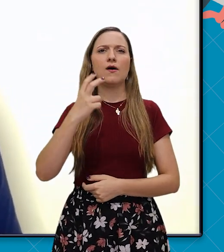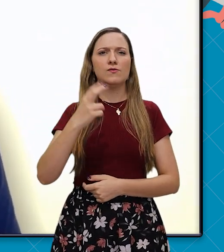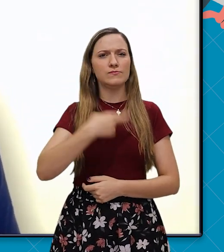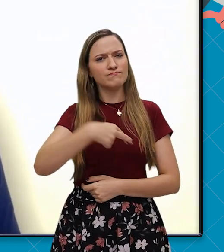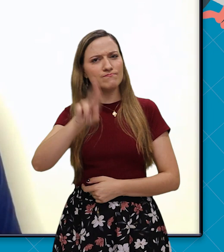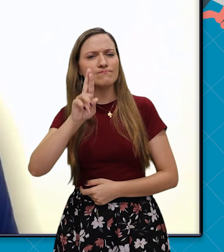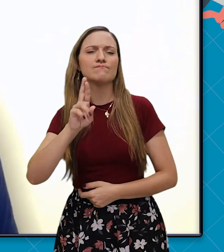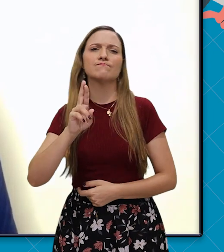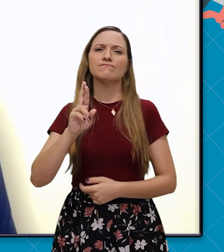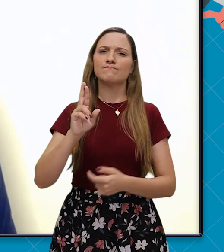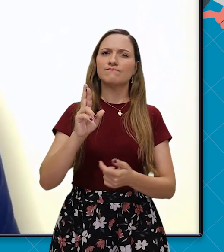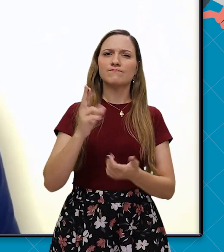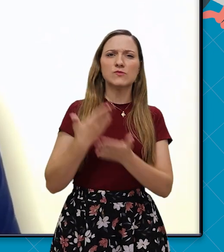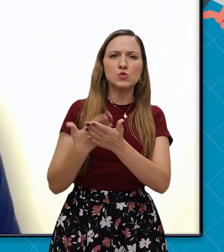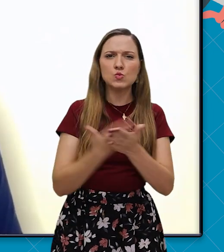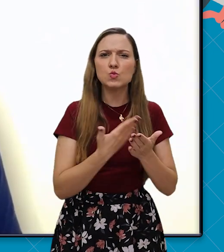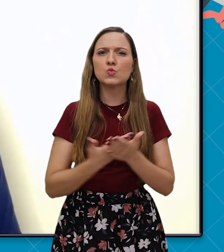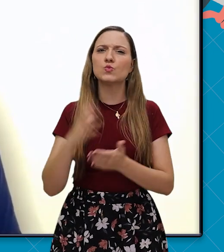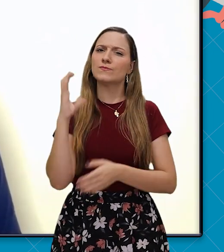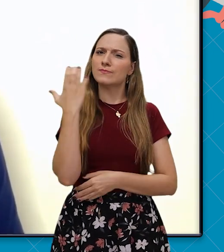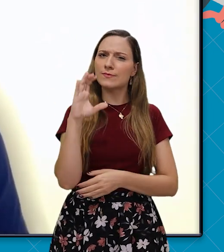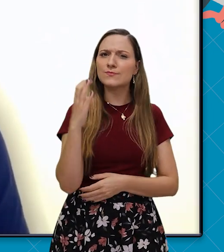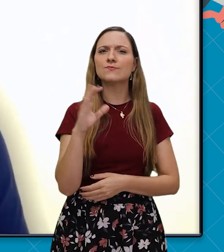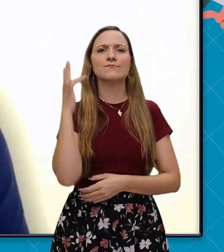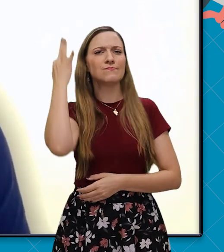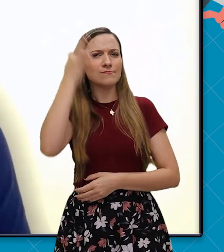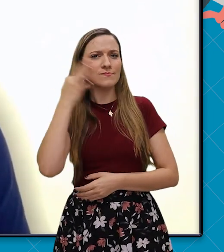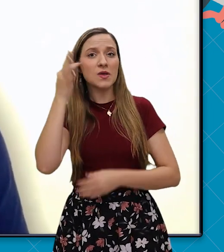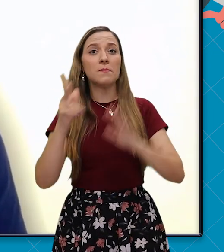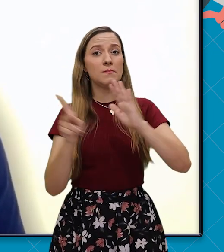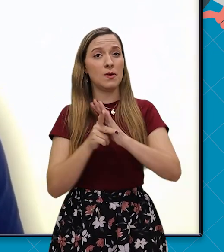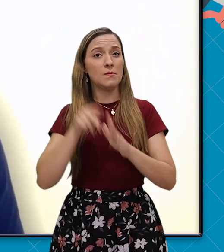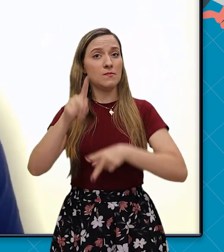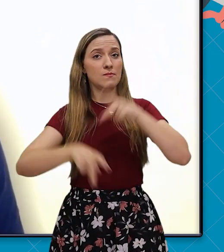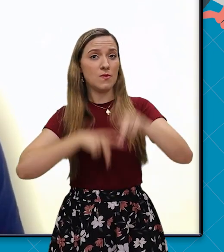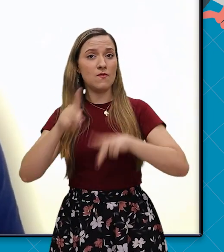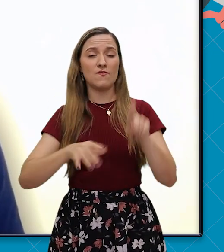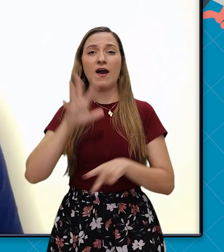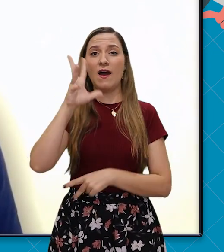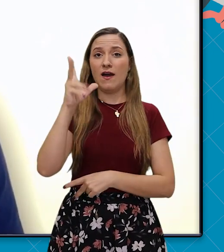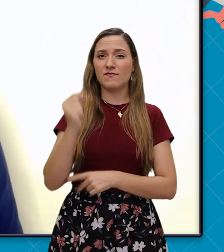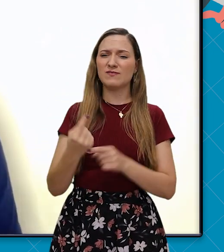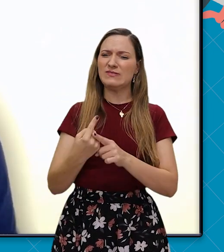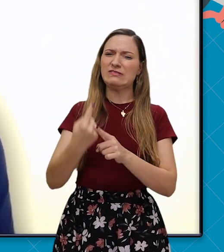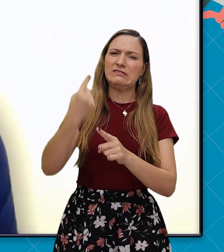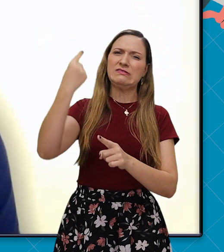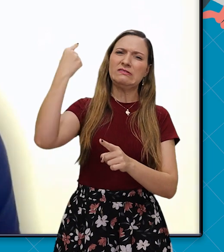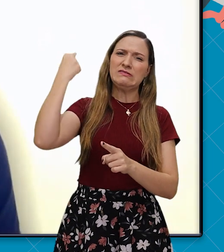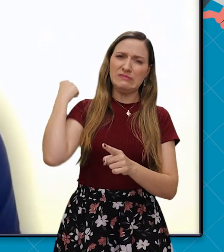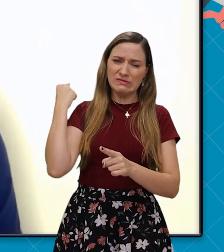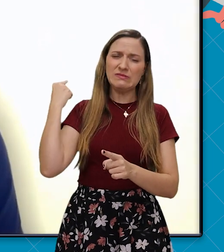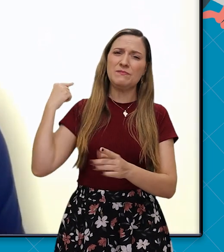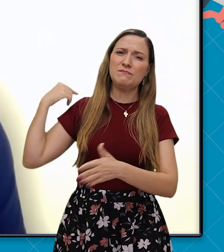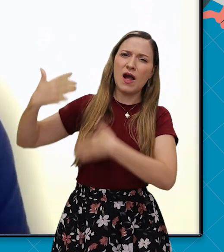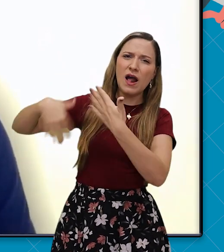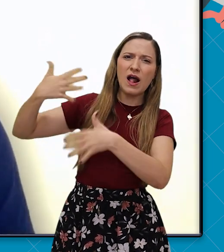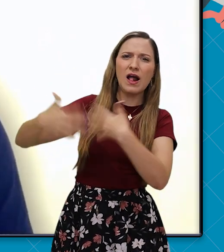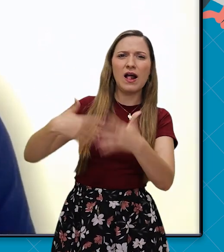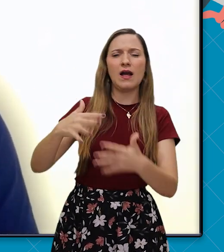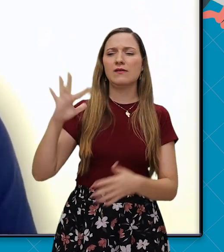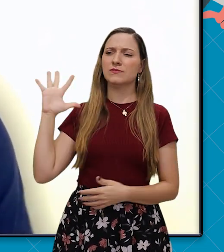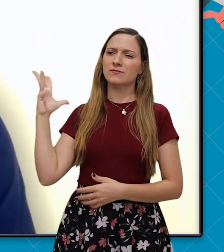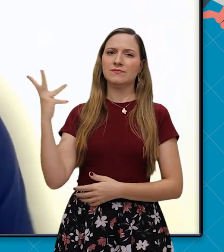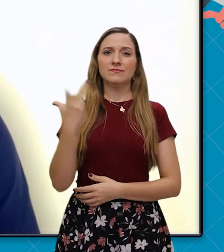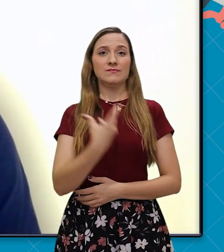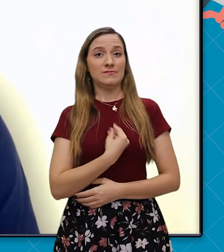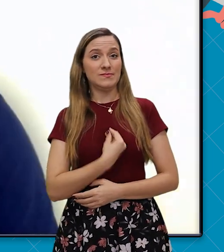artísticos, científicos e filosóficos dos africanos, desde os tempos dos nossos antepassados até